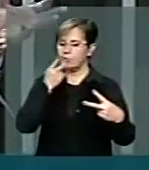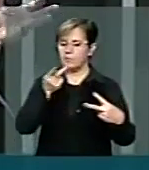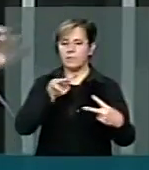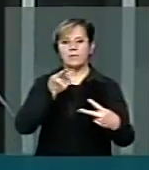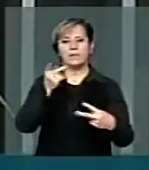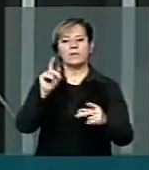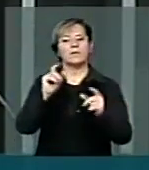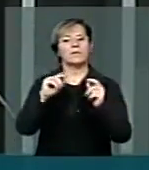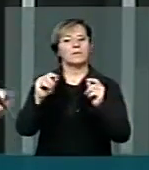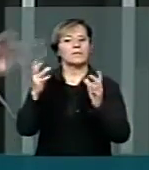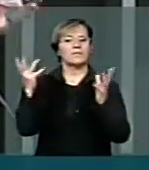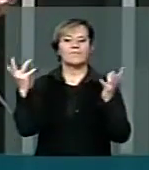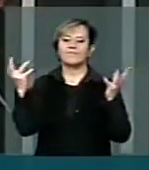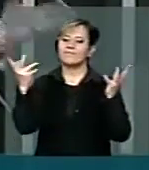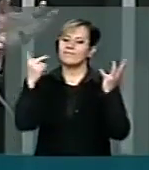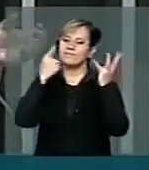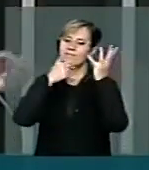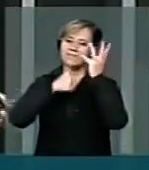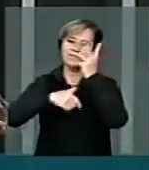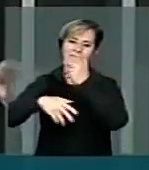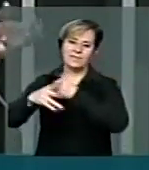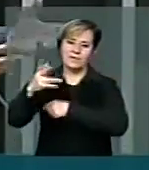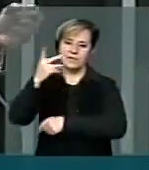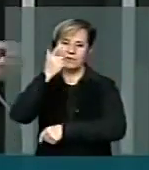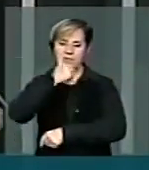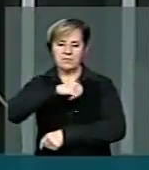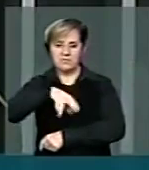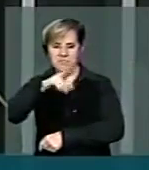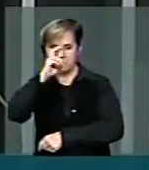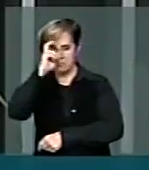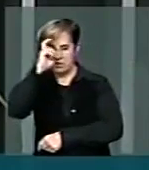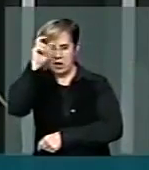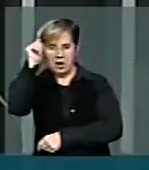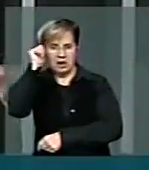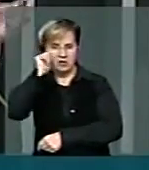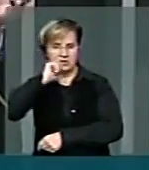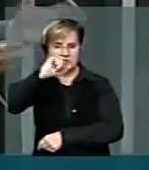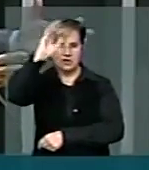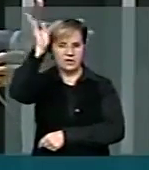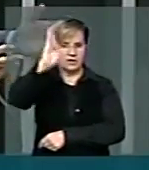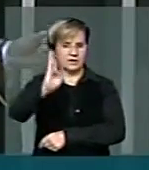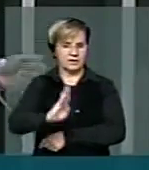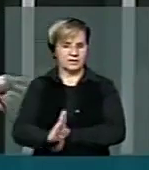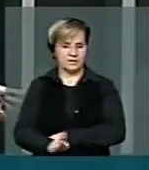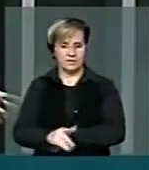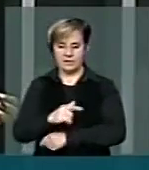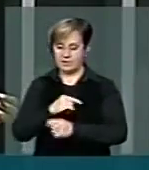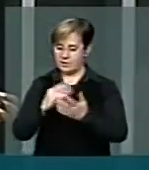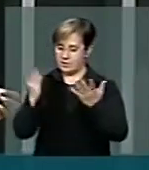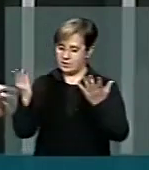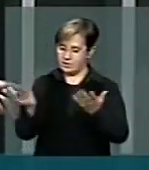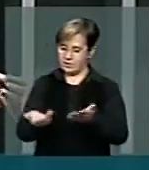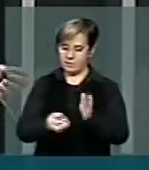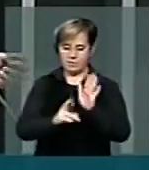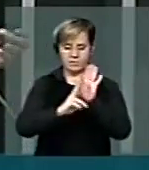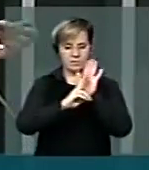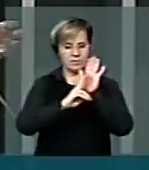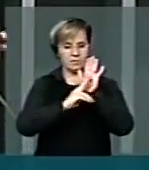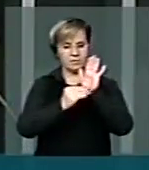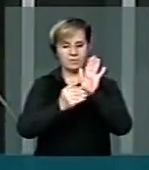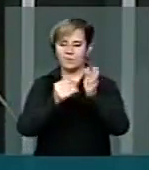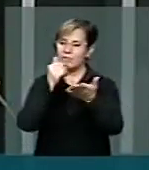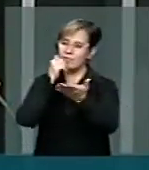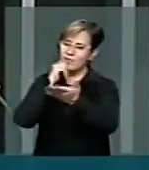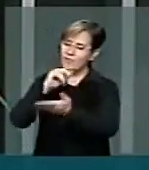beleza, da inteligência da mulher brasileira, representada nesse momento por